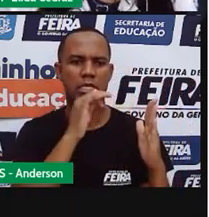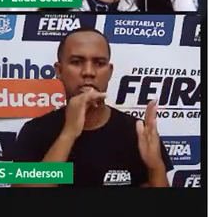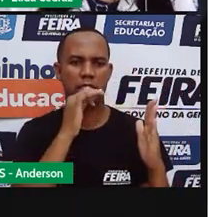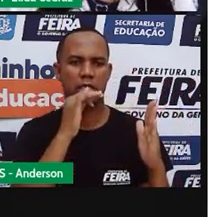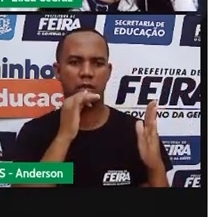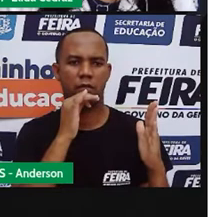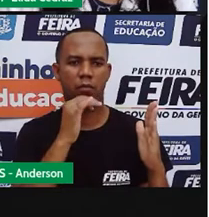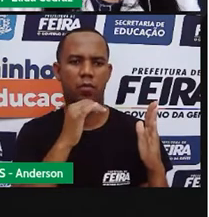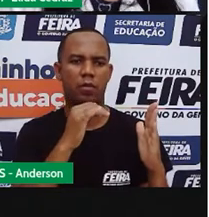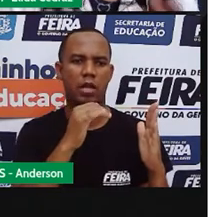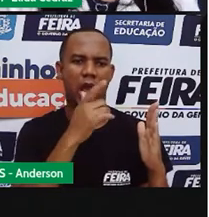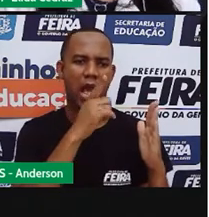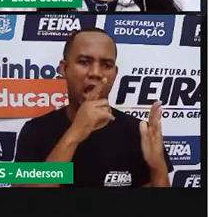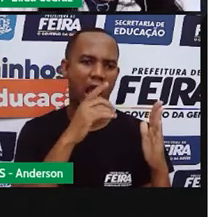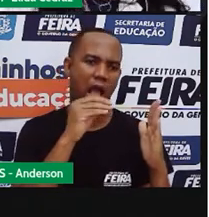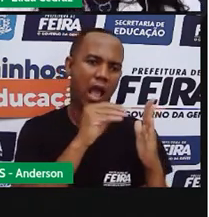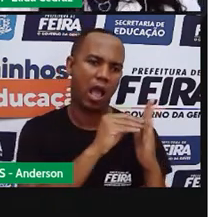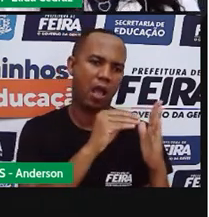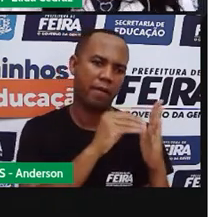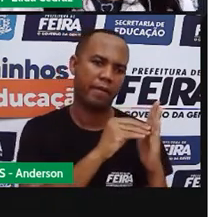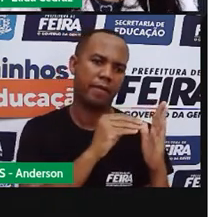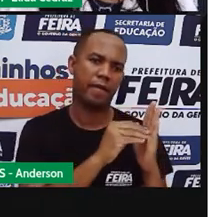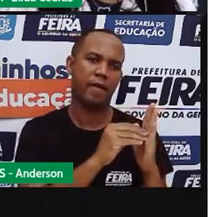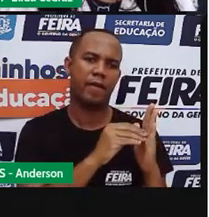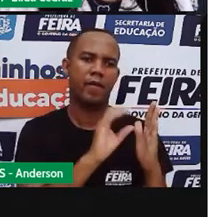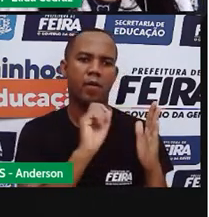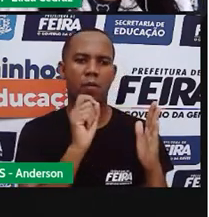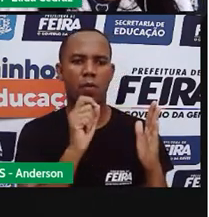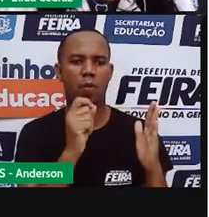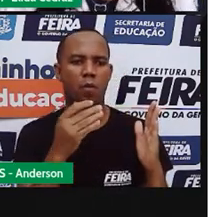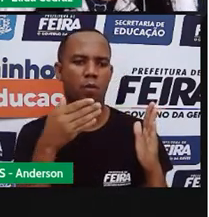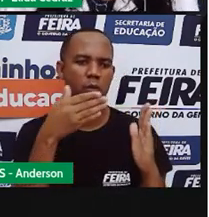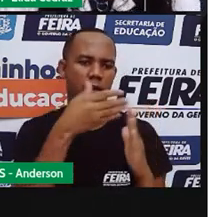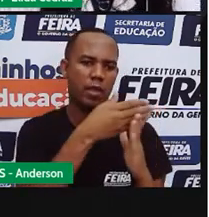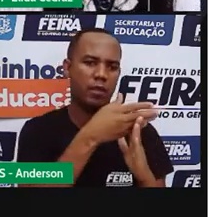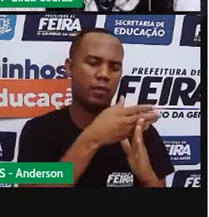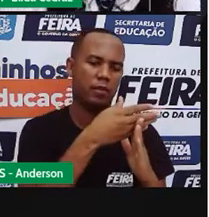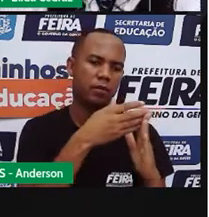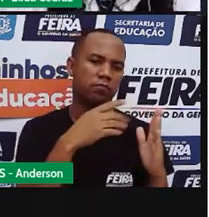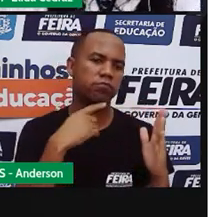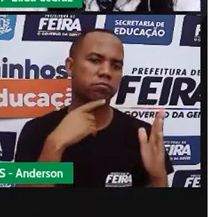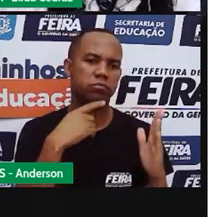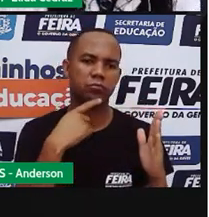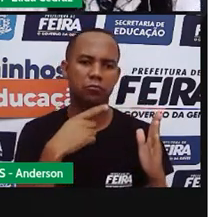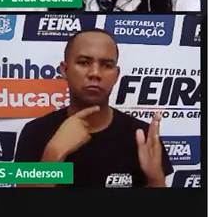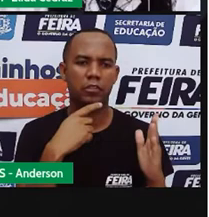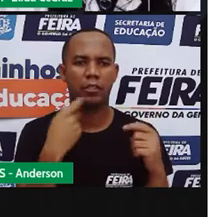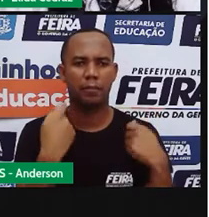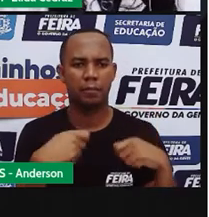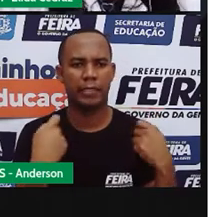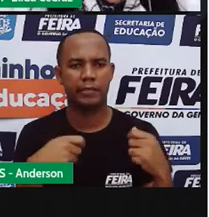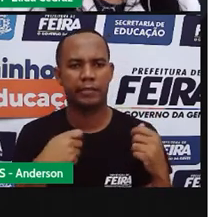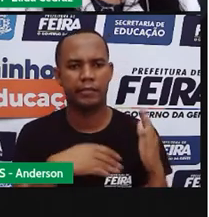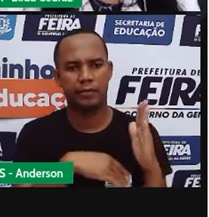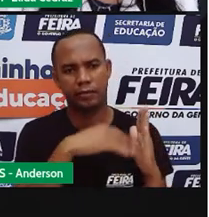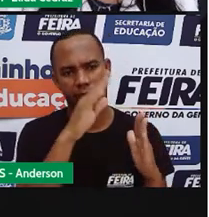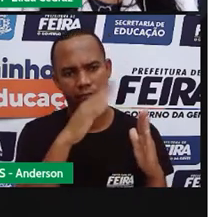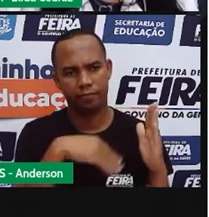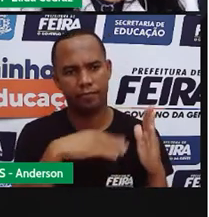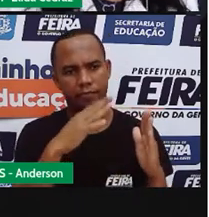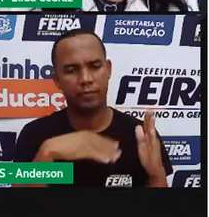que a umidade, ou seja, a água que tem no ambiente tenha um produto que